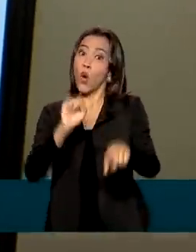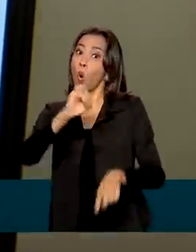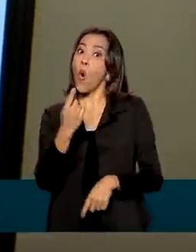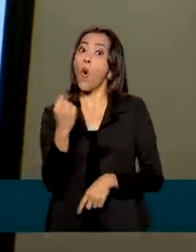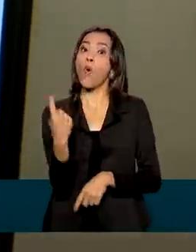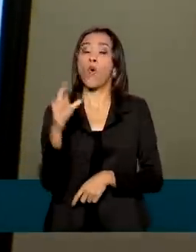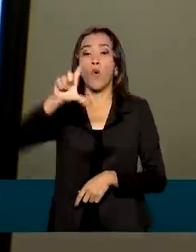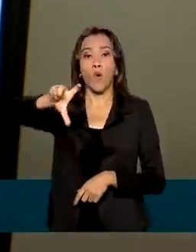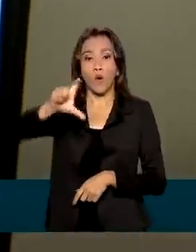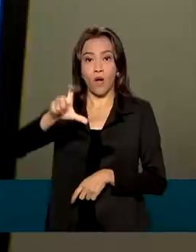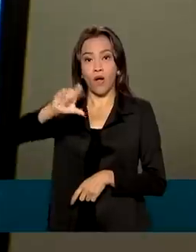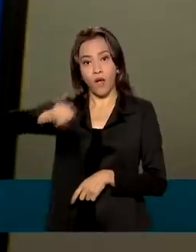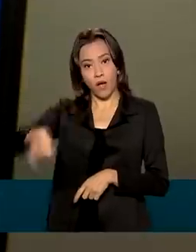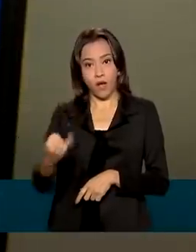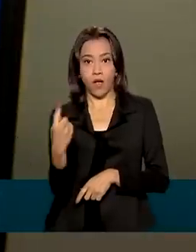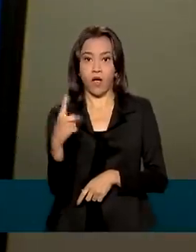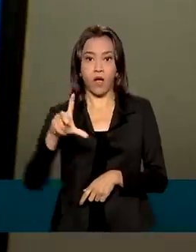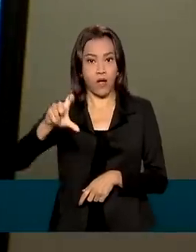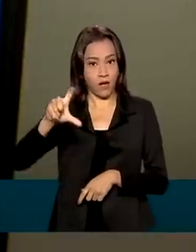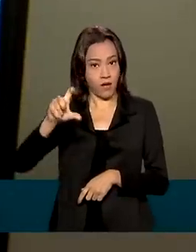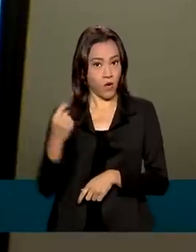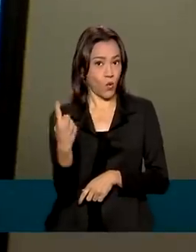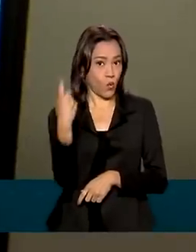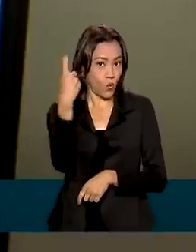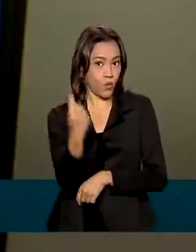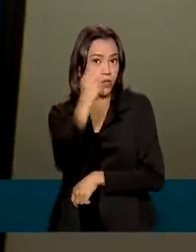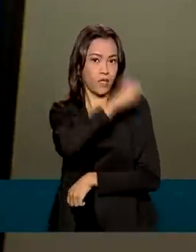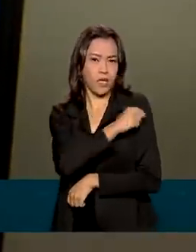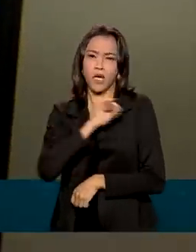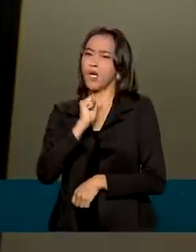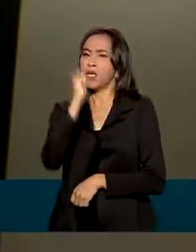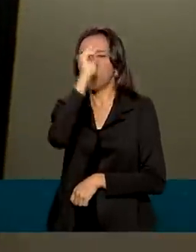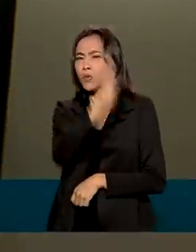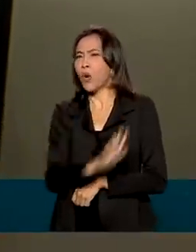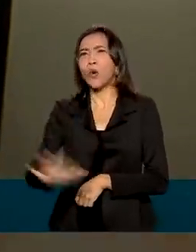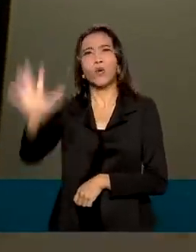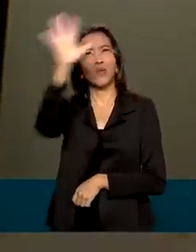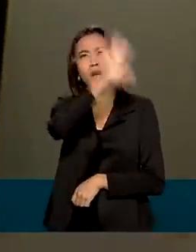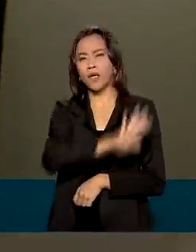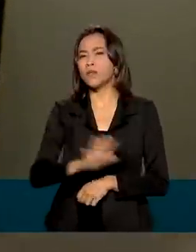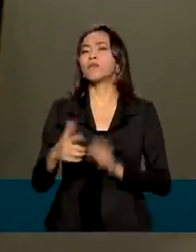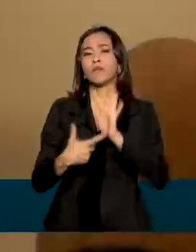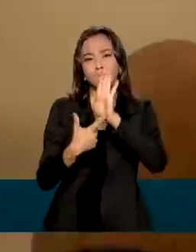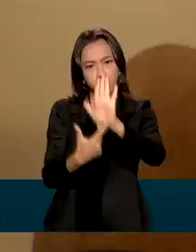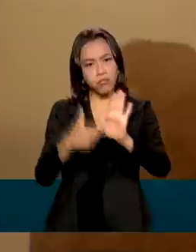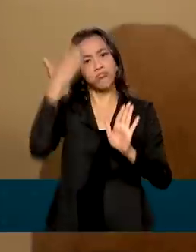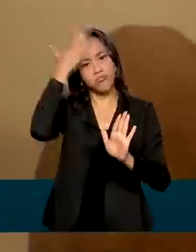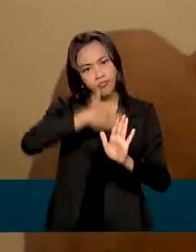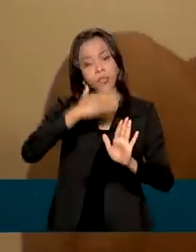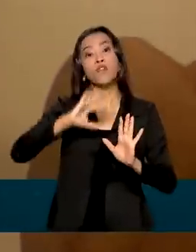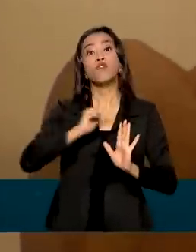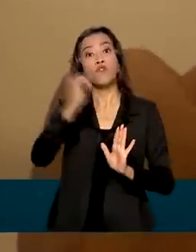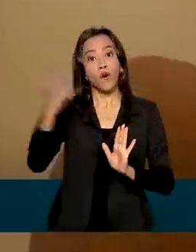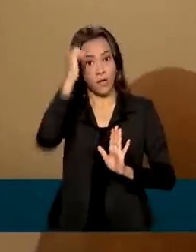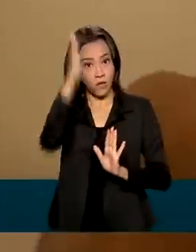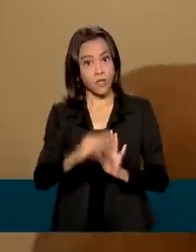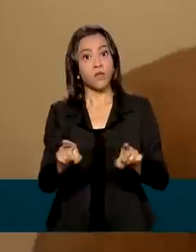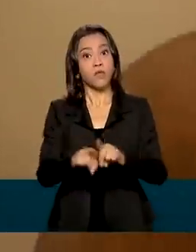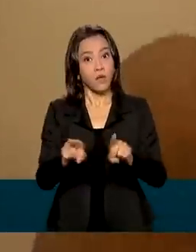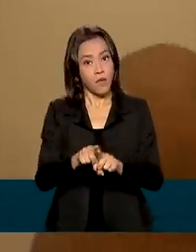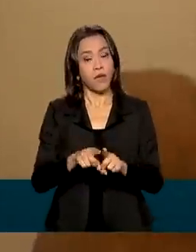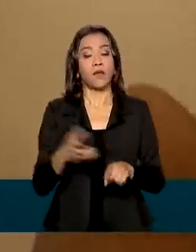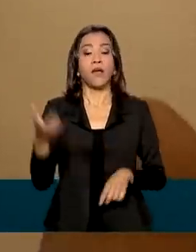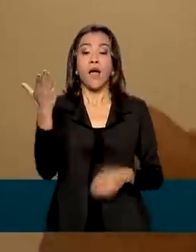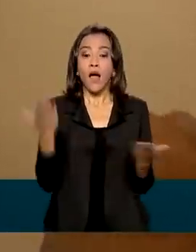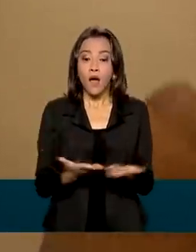única da vacina contra a Covid-19 e é válido em todo o território nacional e no exterior. Agora, o Ministério da Saúde